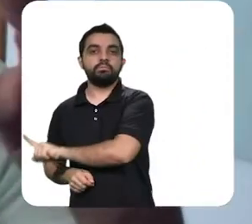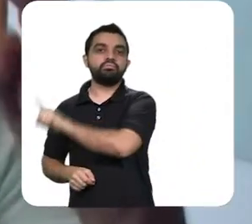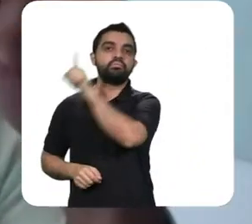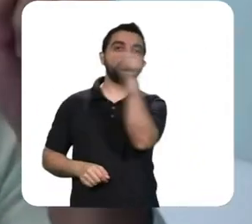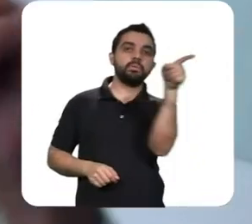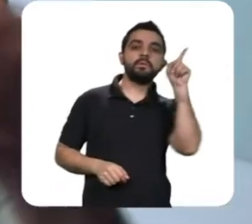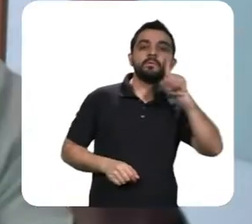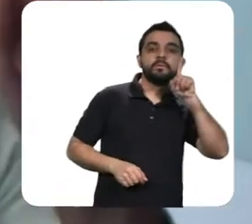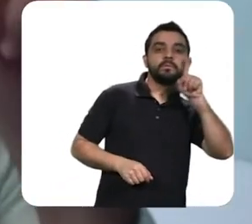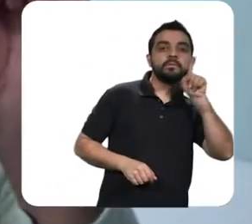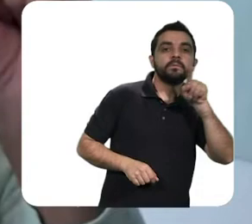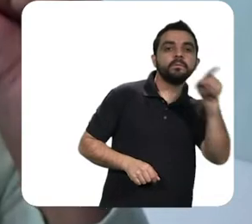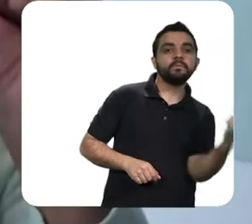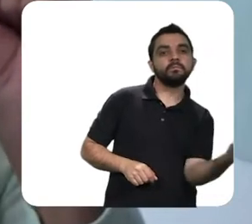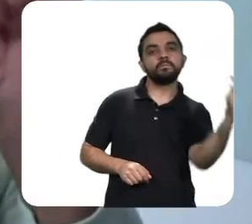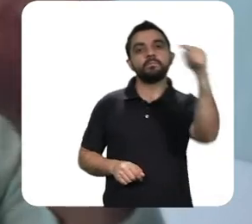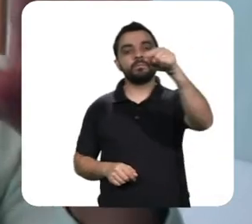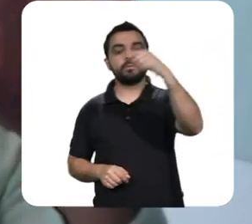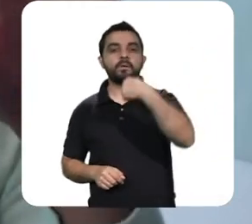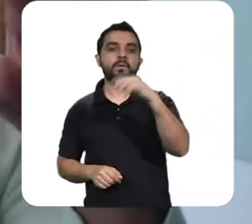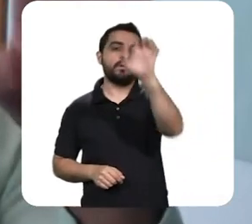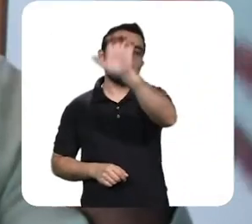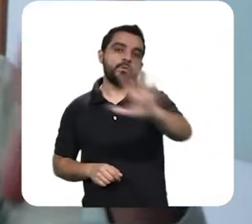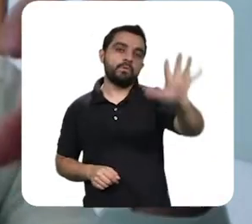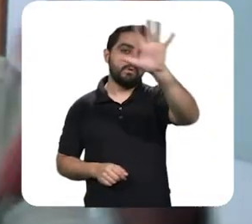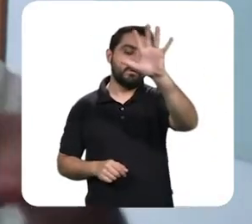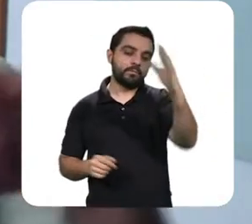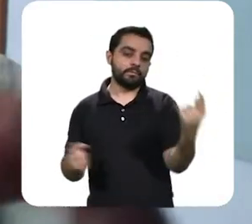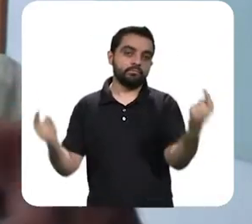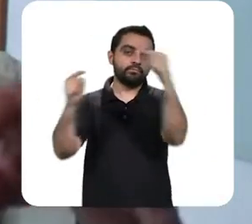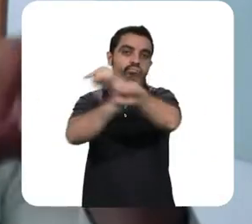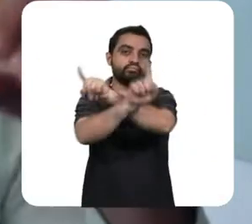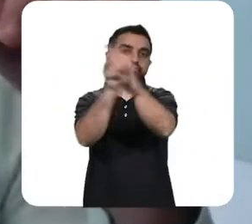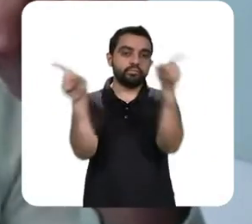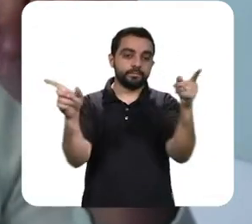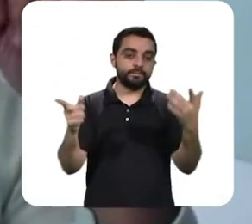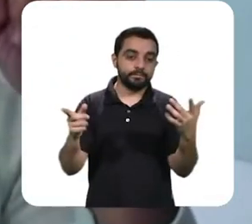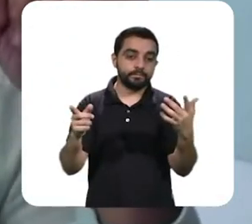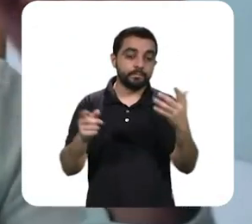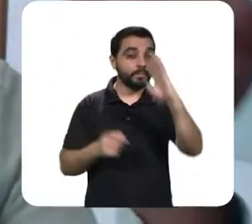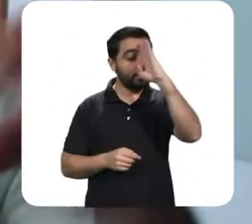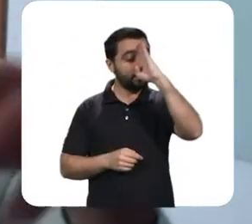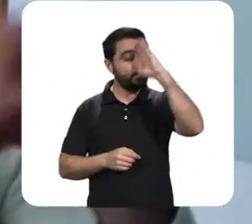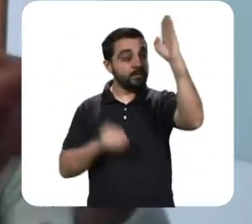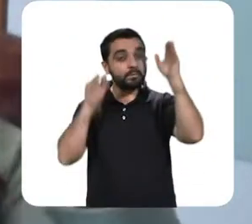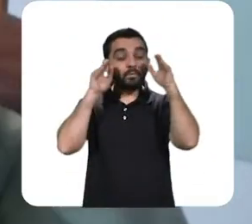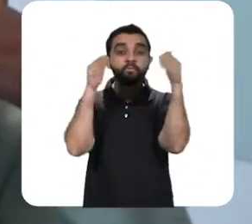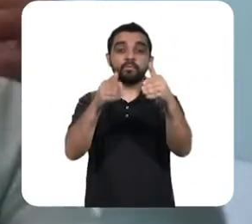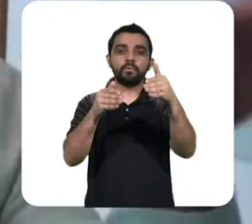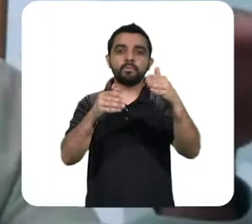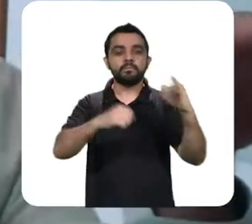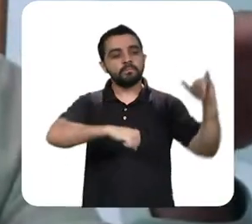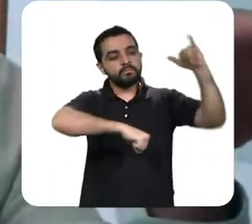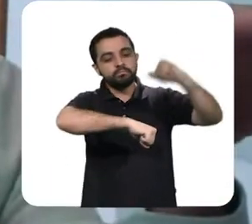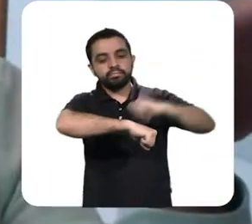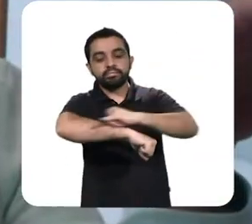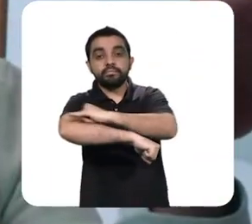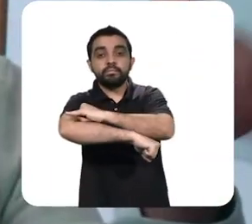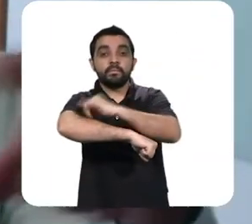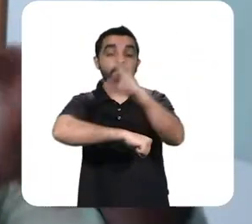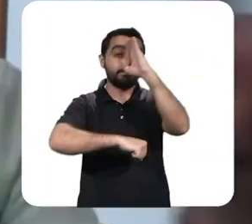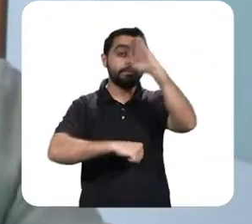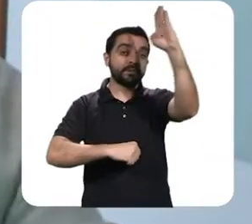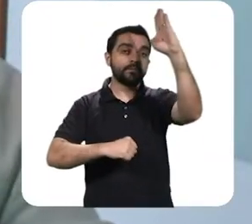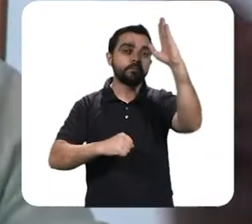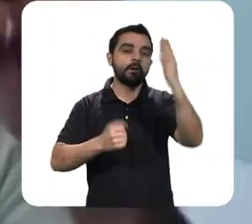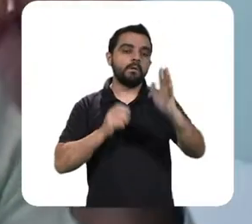Unidos com Europa e China e Europa quem são os dois maiores hubs que concentram os maiores voos por onde circulam as maiores populações que